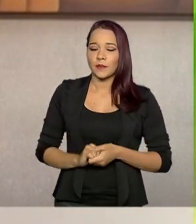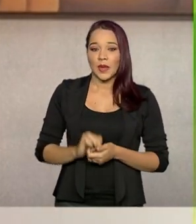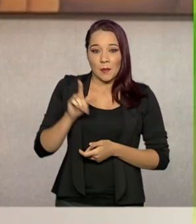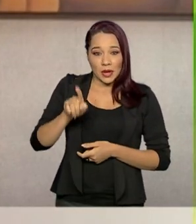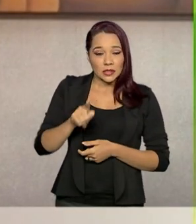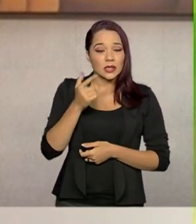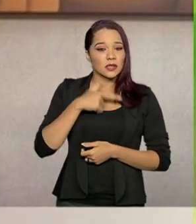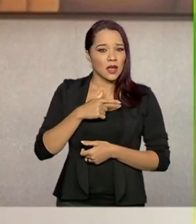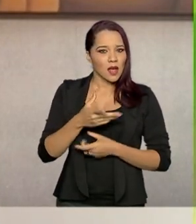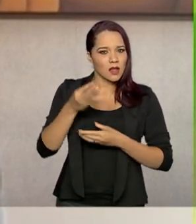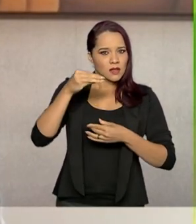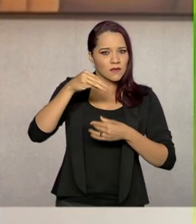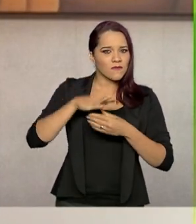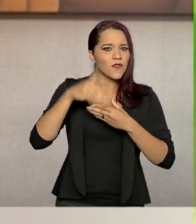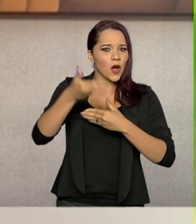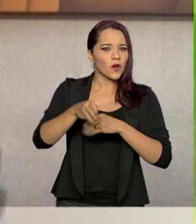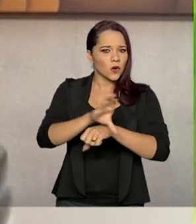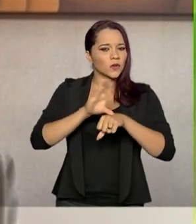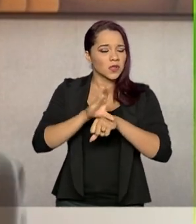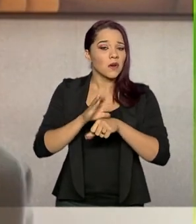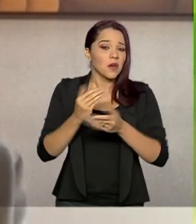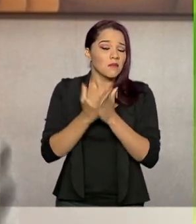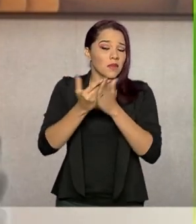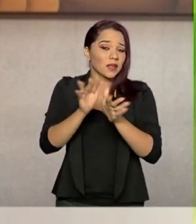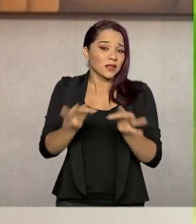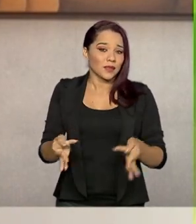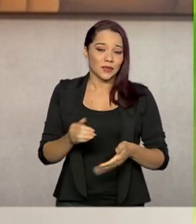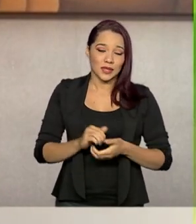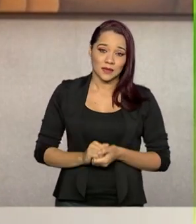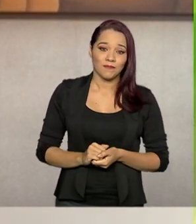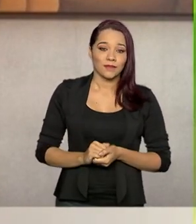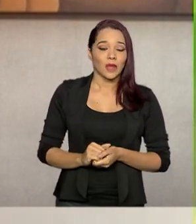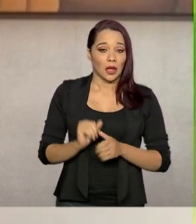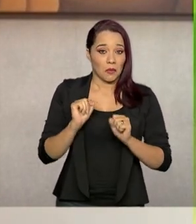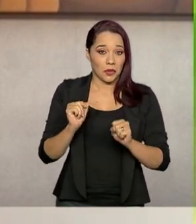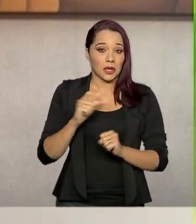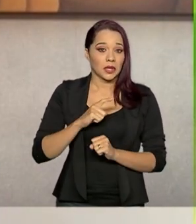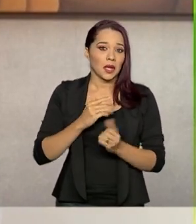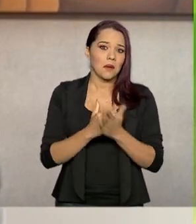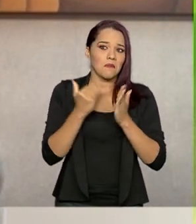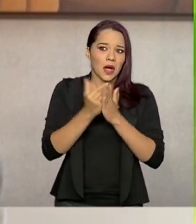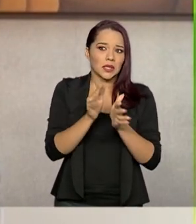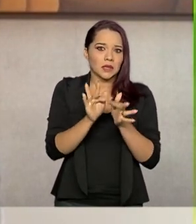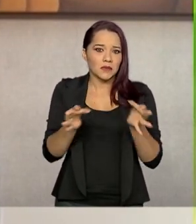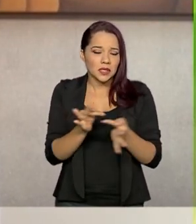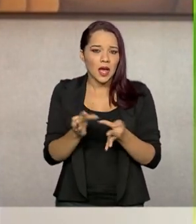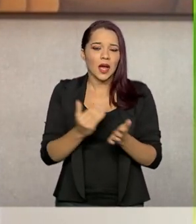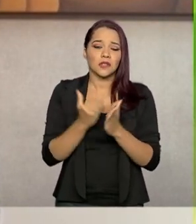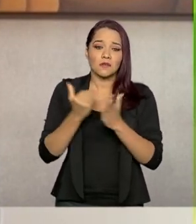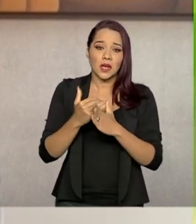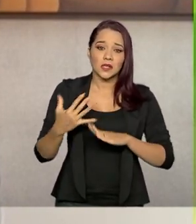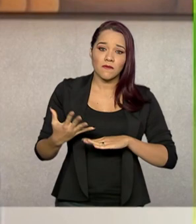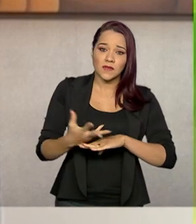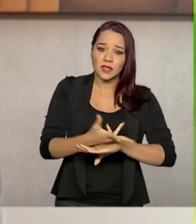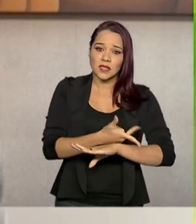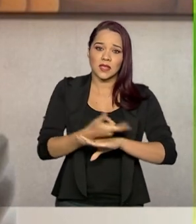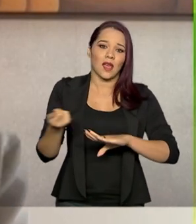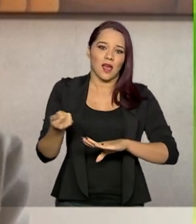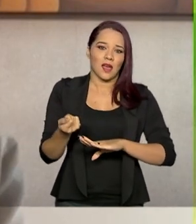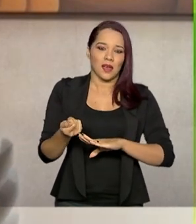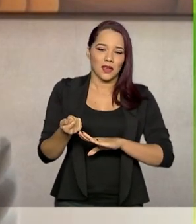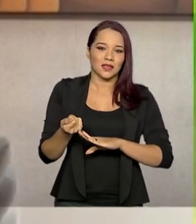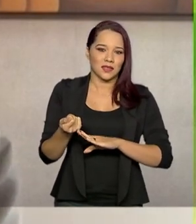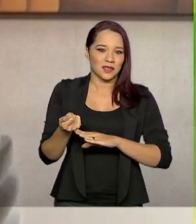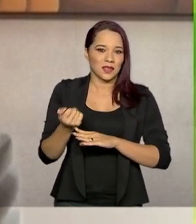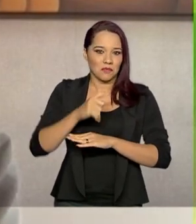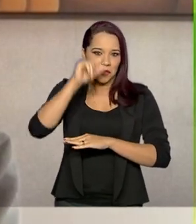infraconstitucional que simplificaria, que talvez trouxesse mais simplicidade, mais eficiência econômica para o país,